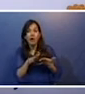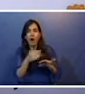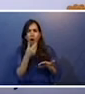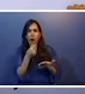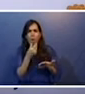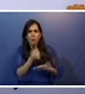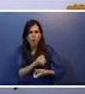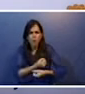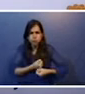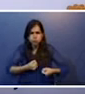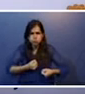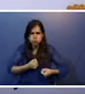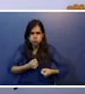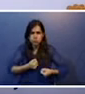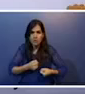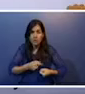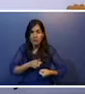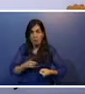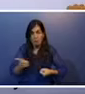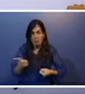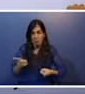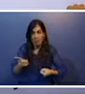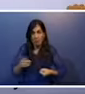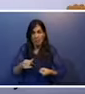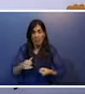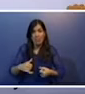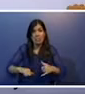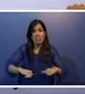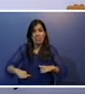branco diz que deve sofrer de ataque.